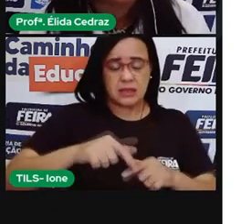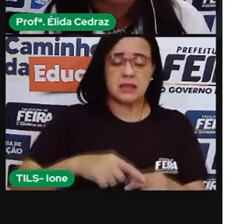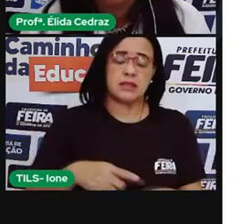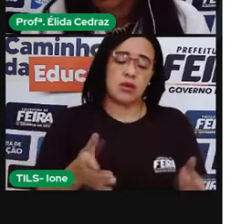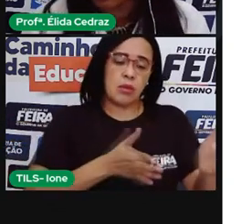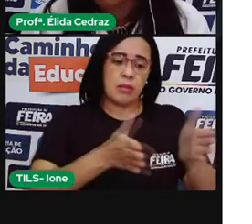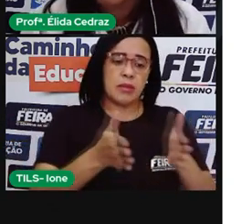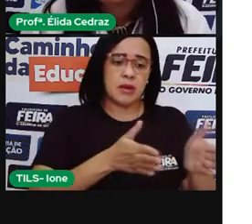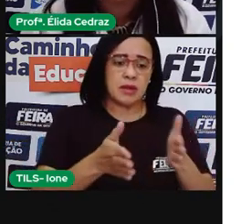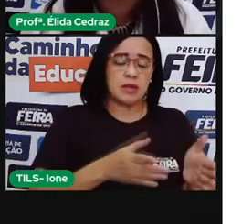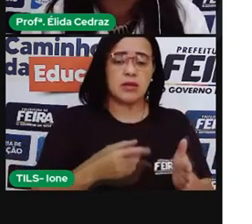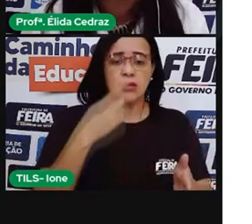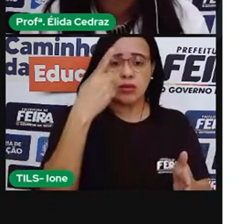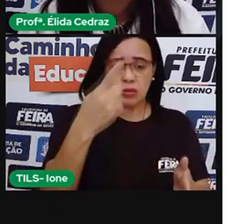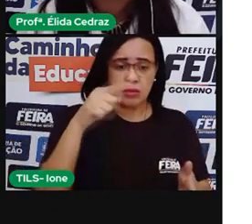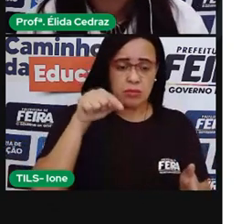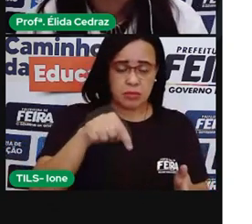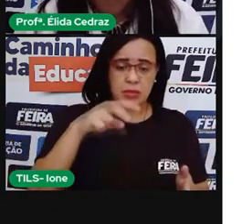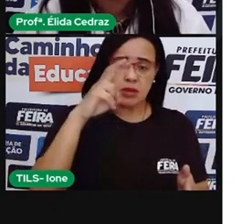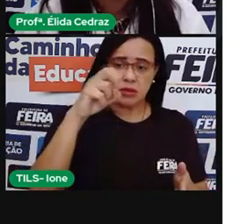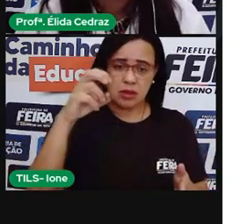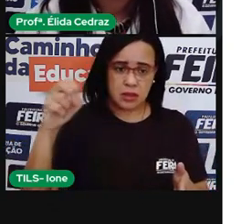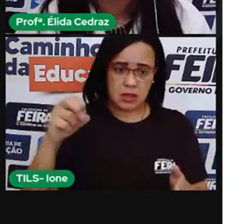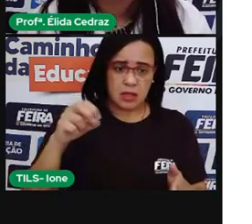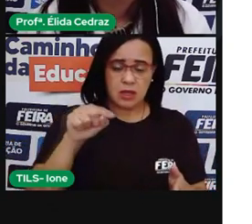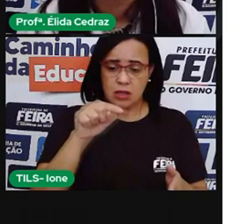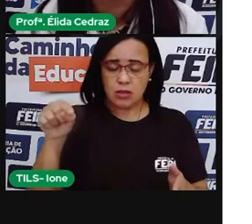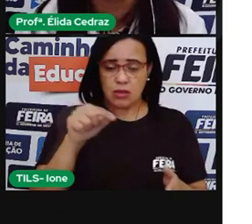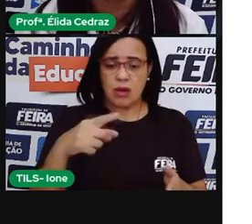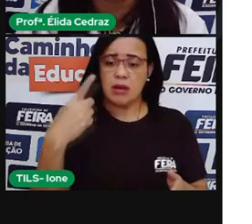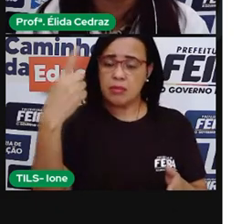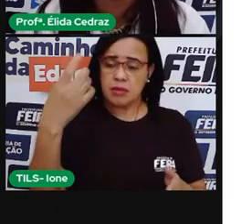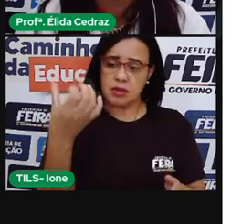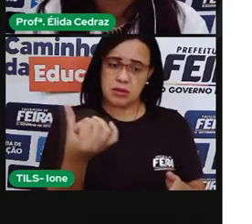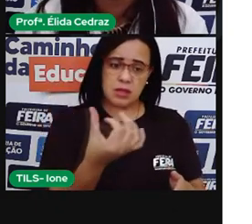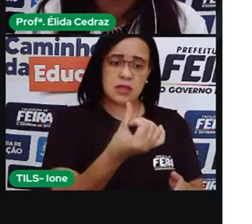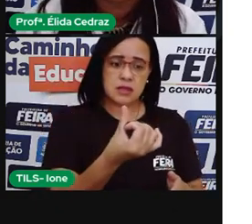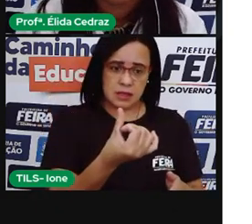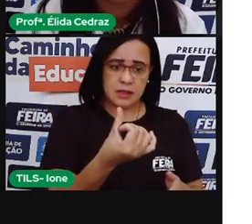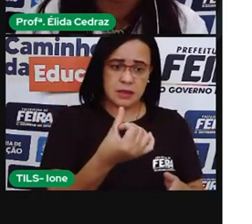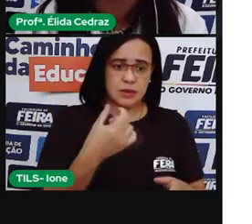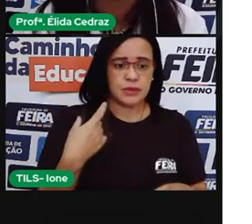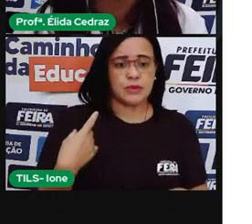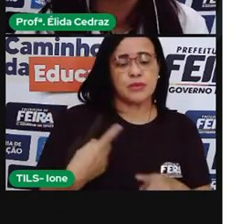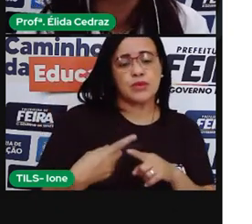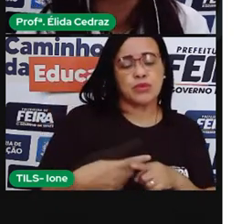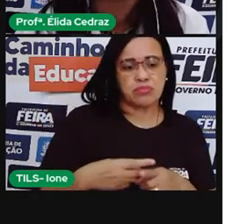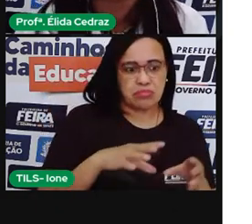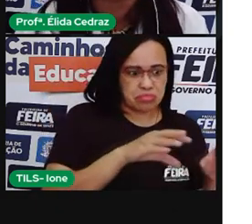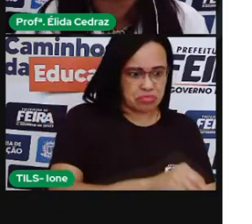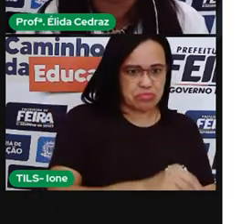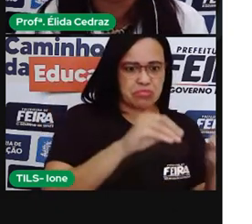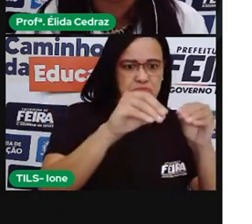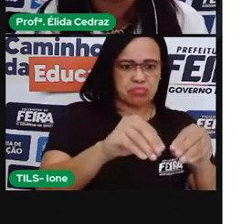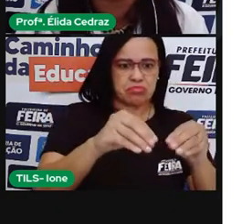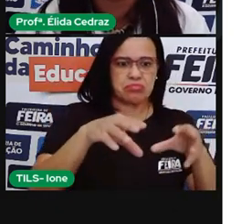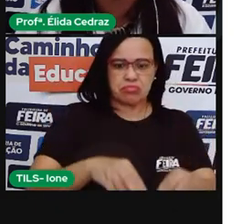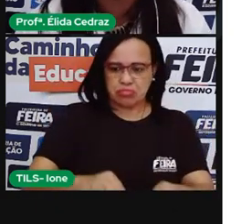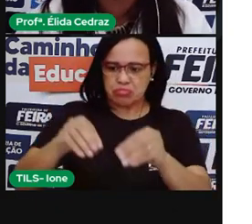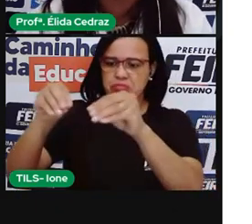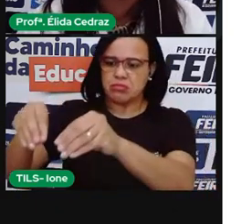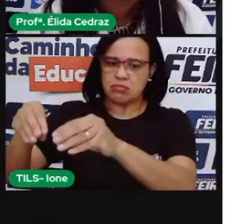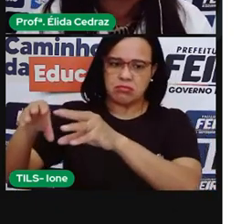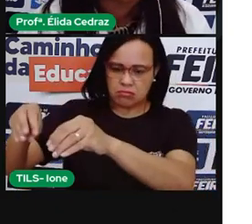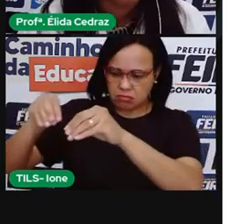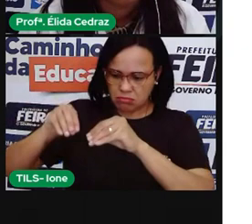1600. E eles não fixaram morada. Por quê? Porque eles eram nômades. E muitos continuam nômades.